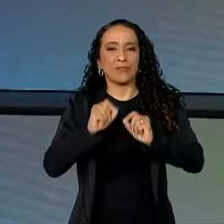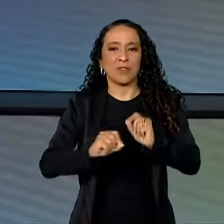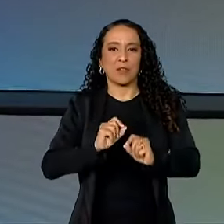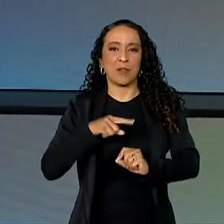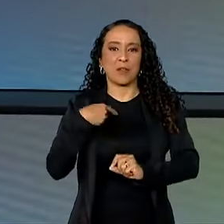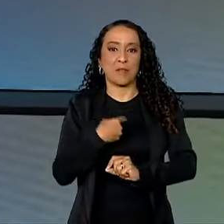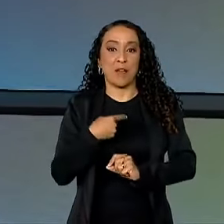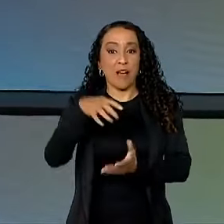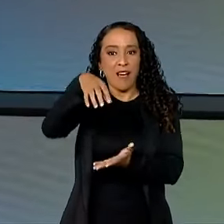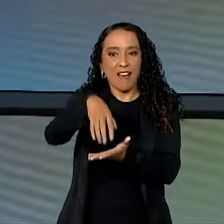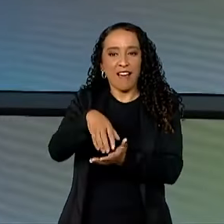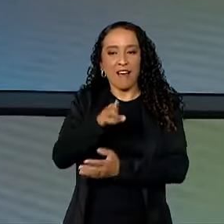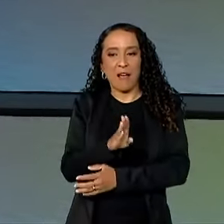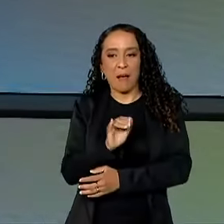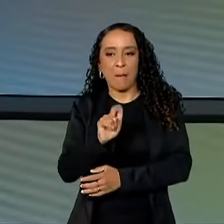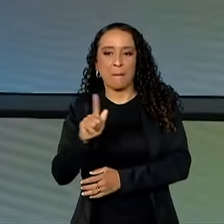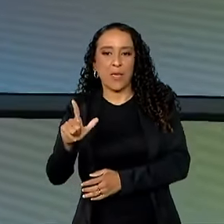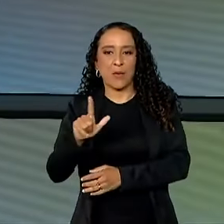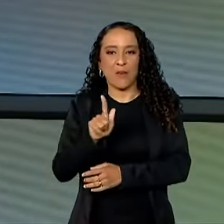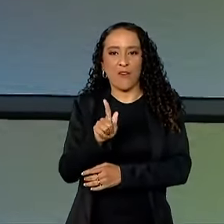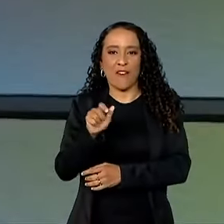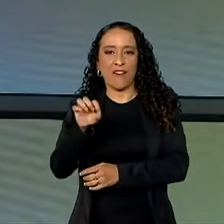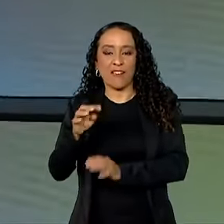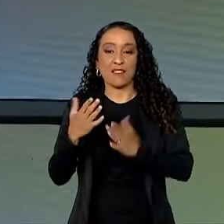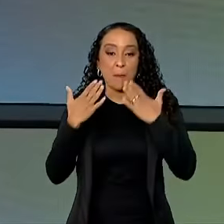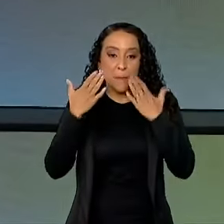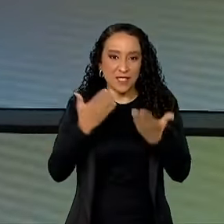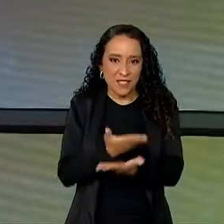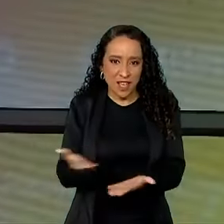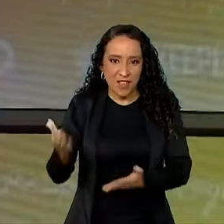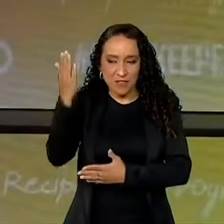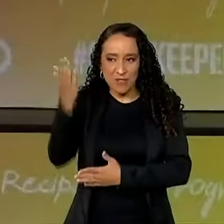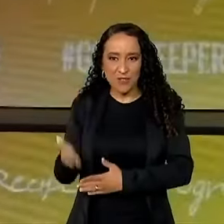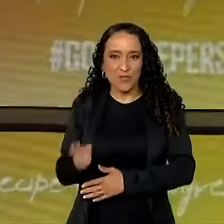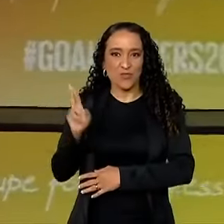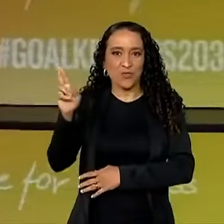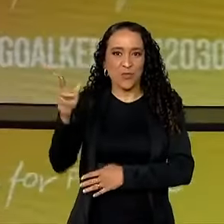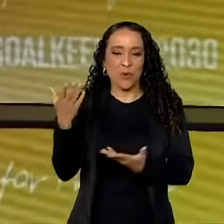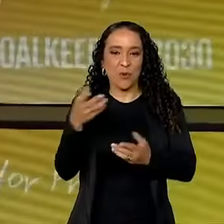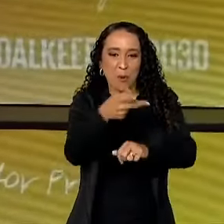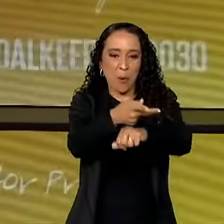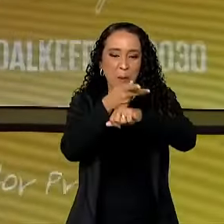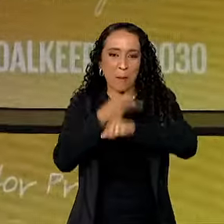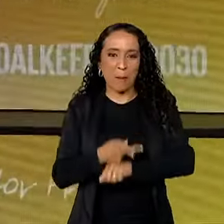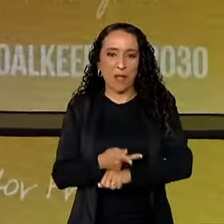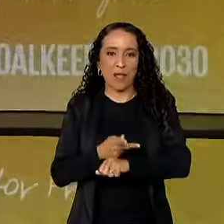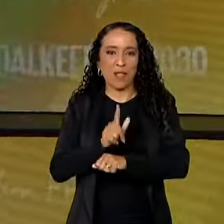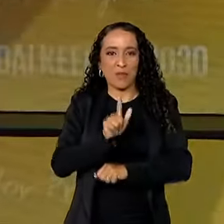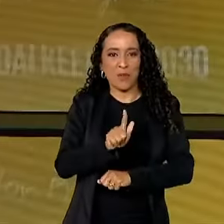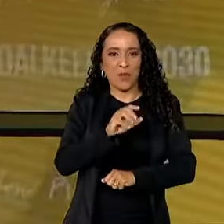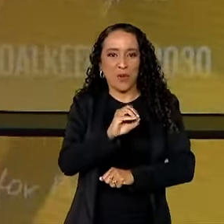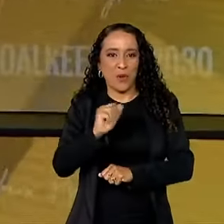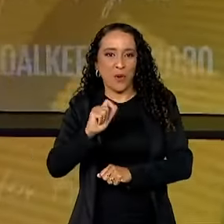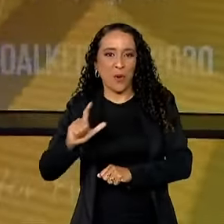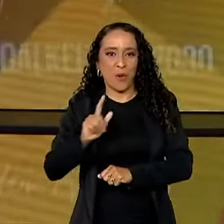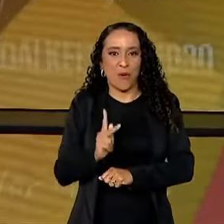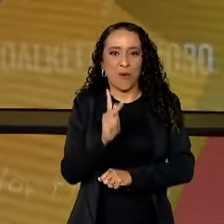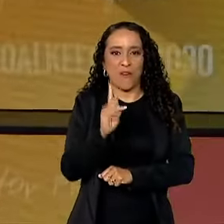Para a Fundação Bill Gates te apresentar o senhor com o prêmio dos Goalkeepers.